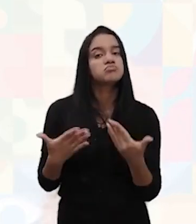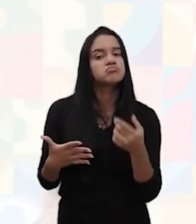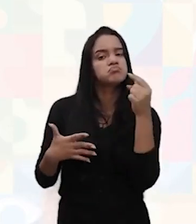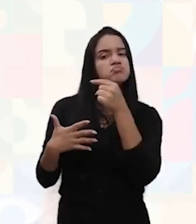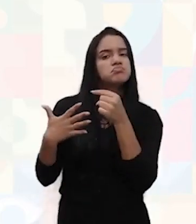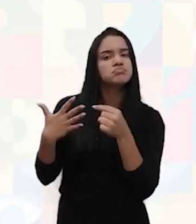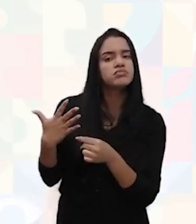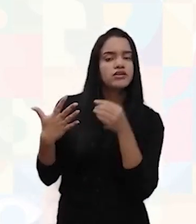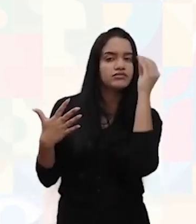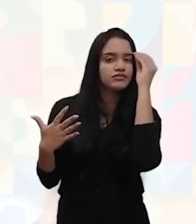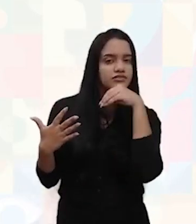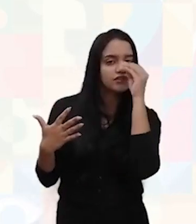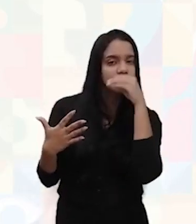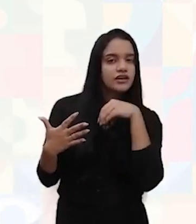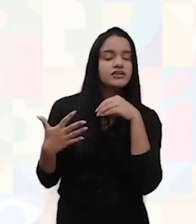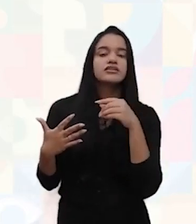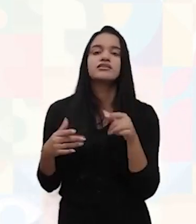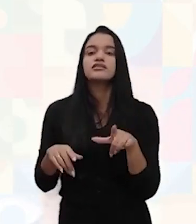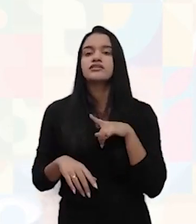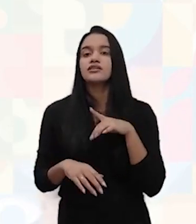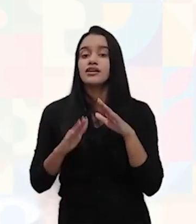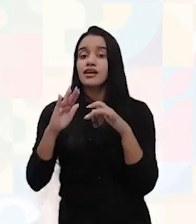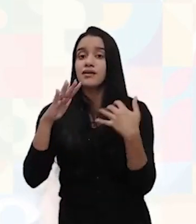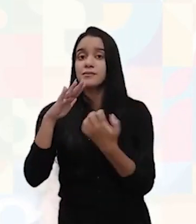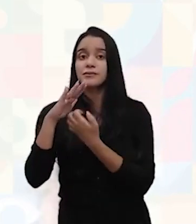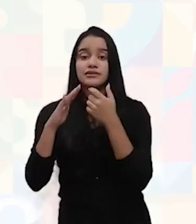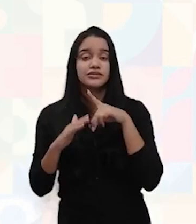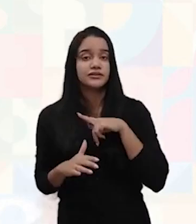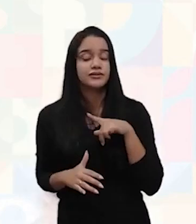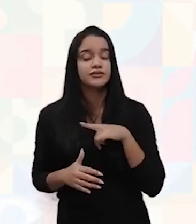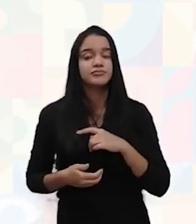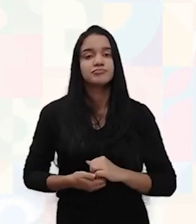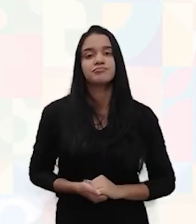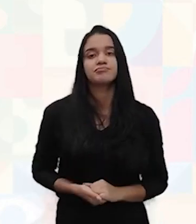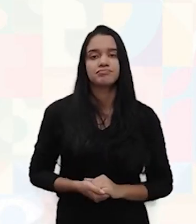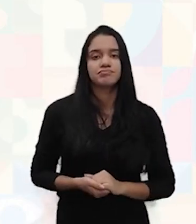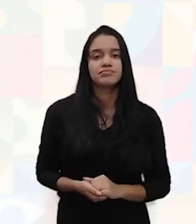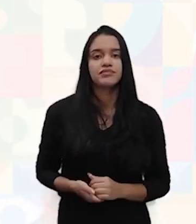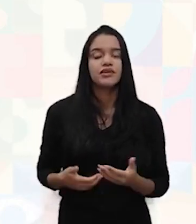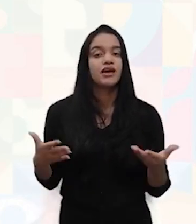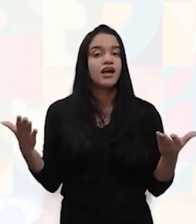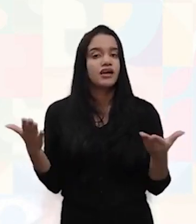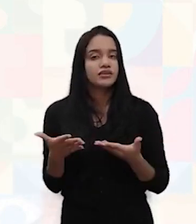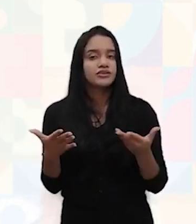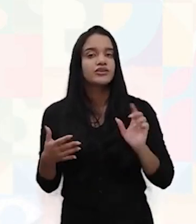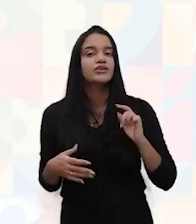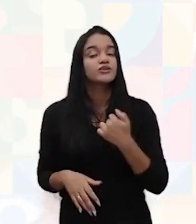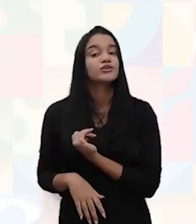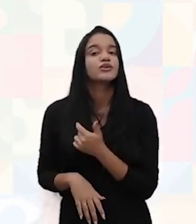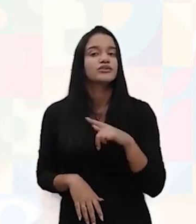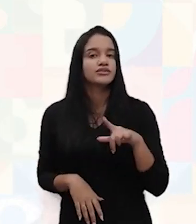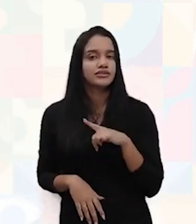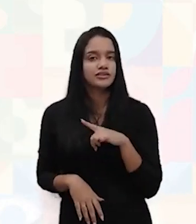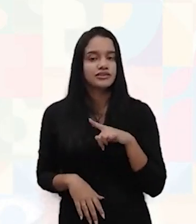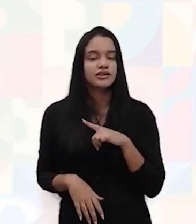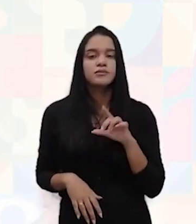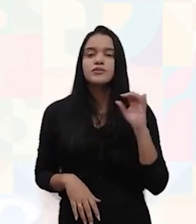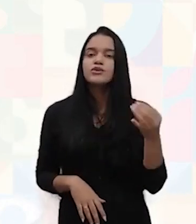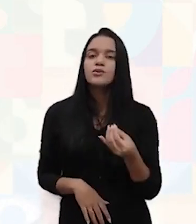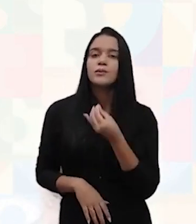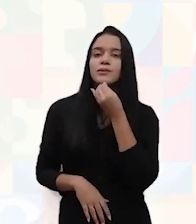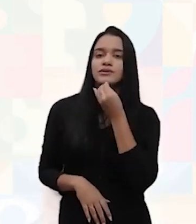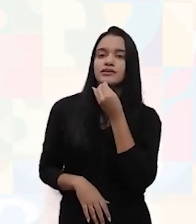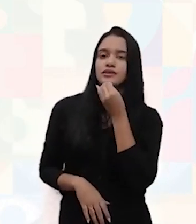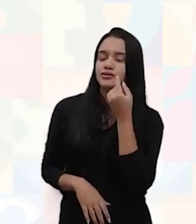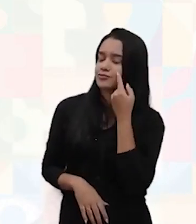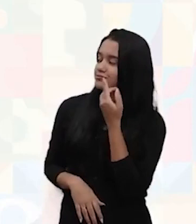de fragilidade que a tua empresa possui. Na faixa inferior, nós temos aí o campo oportunidades.